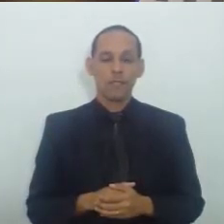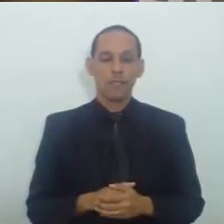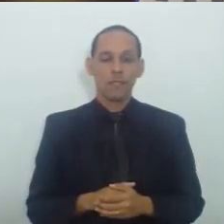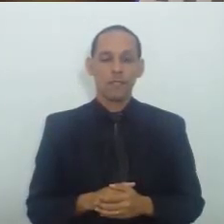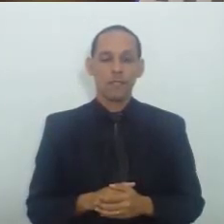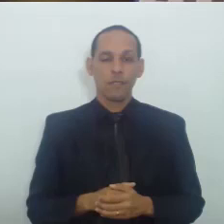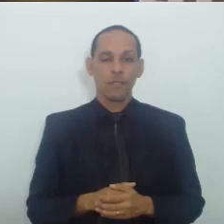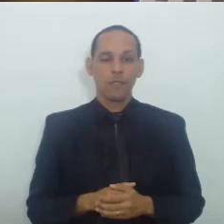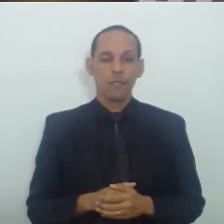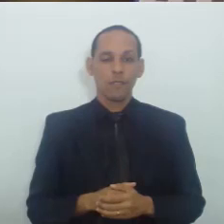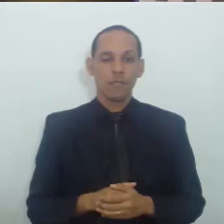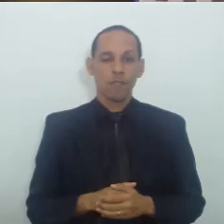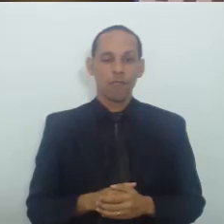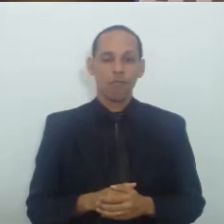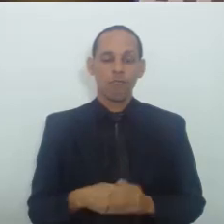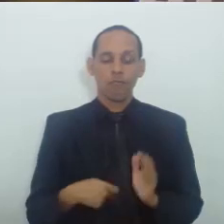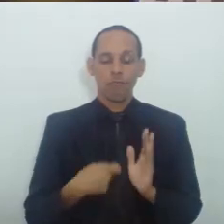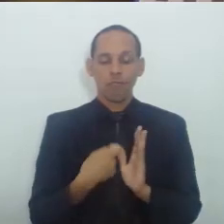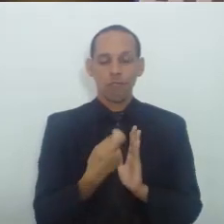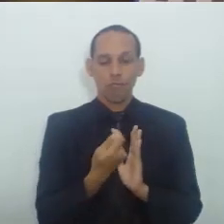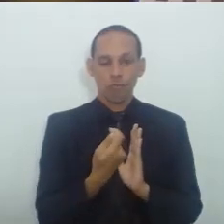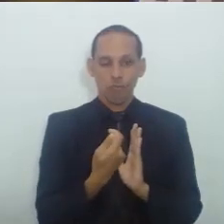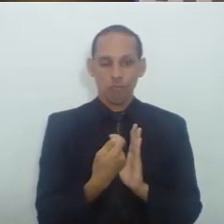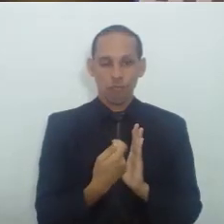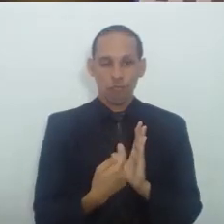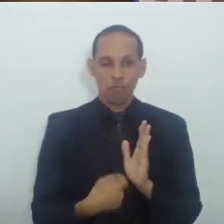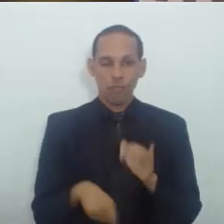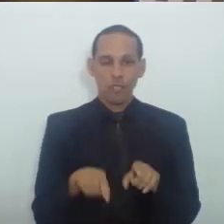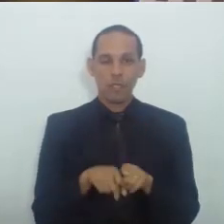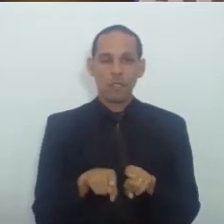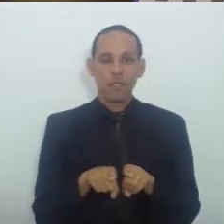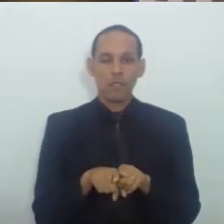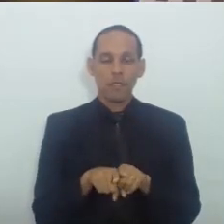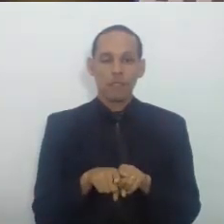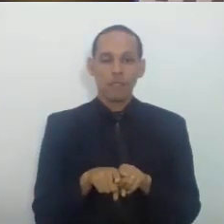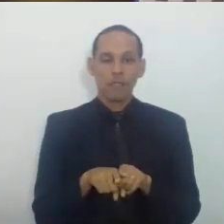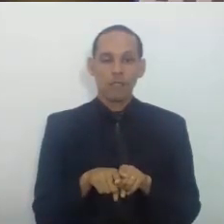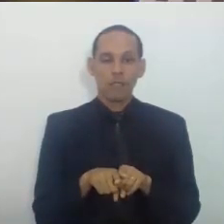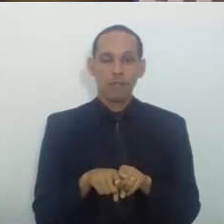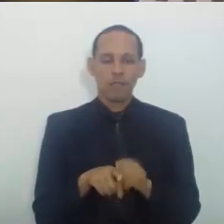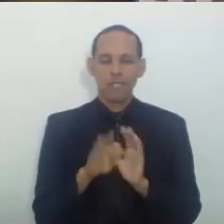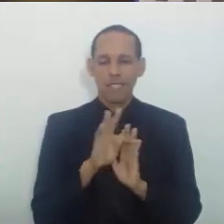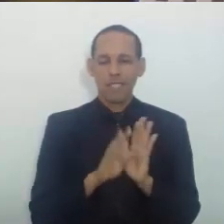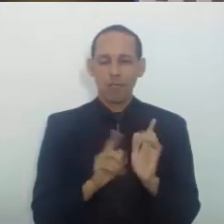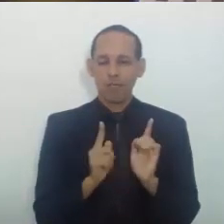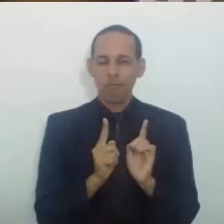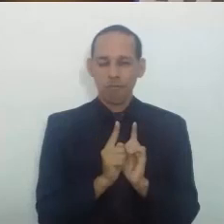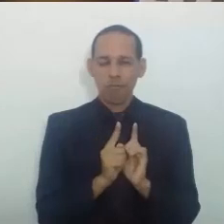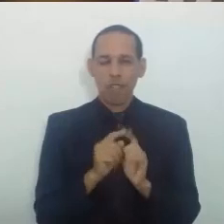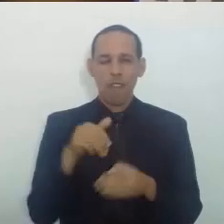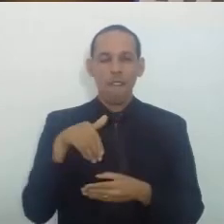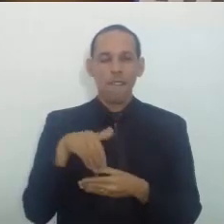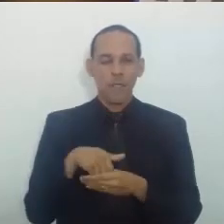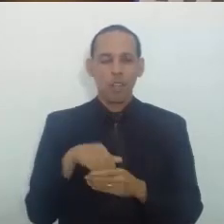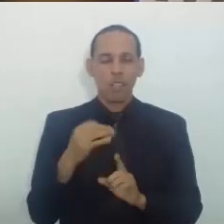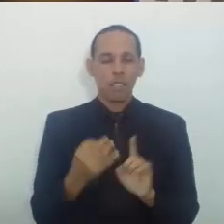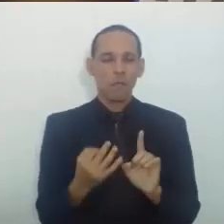E transcrevo Aqui o Trecho Do voto Do eminente Esbarrador Ibanez Monteiro